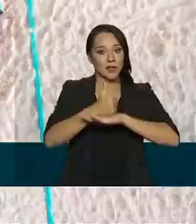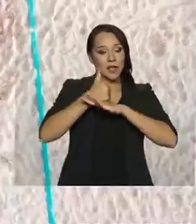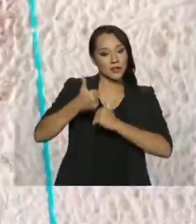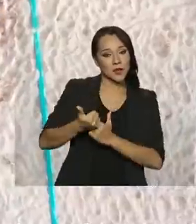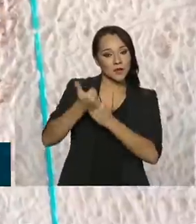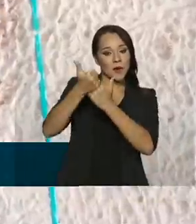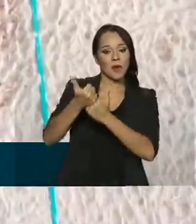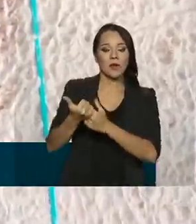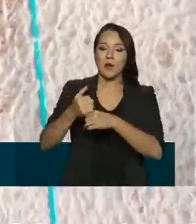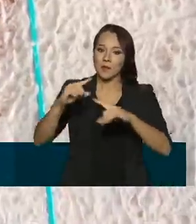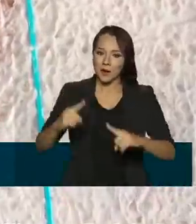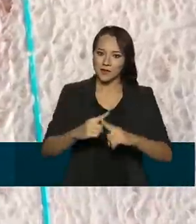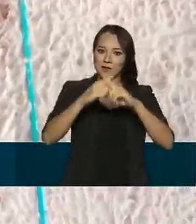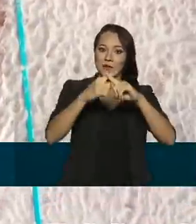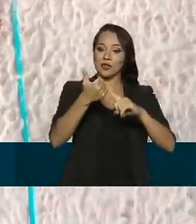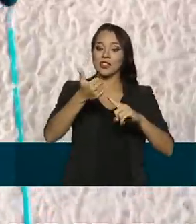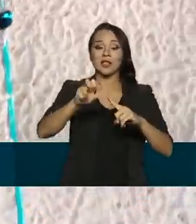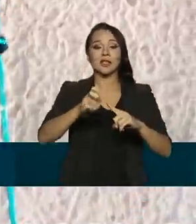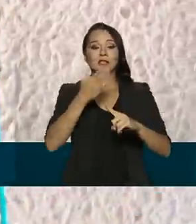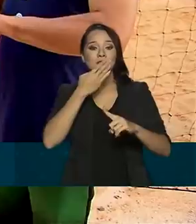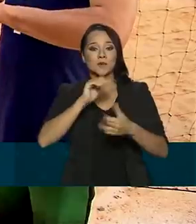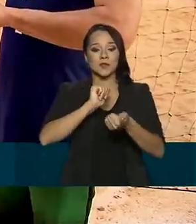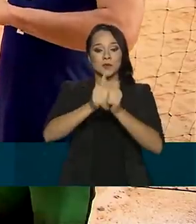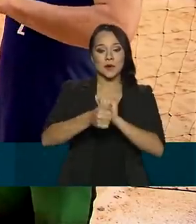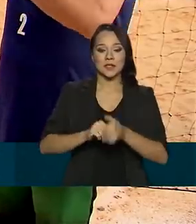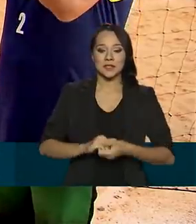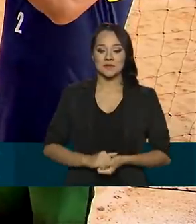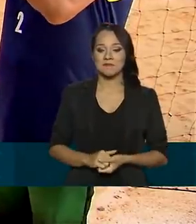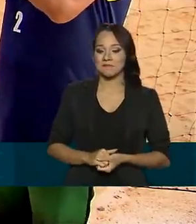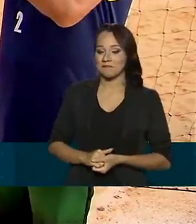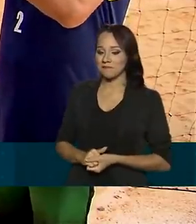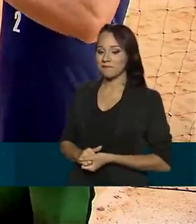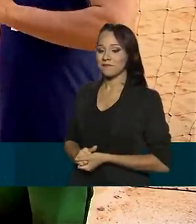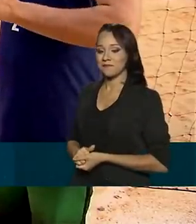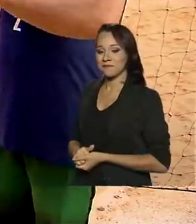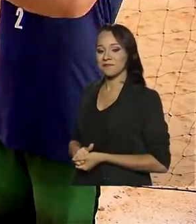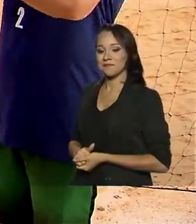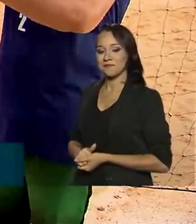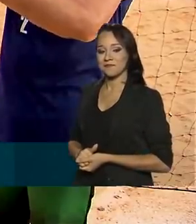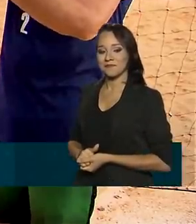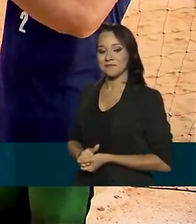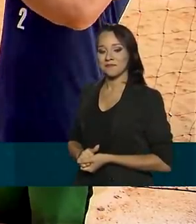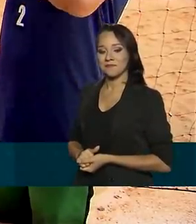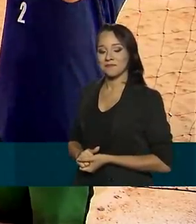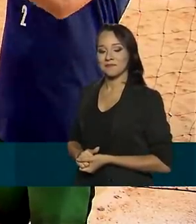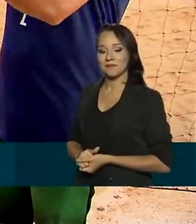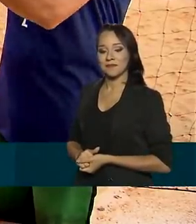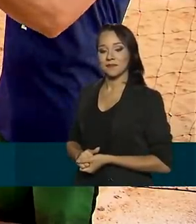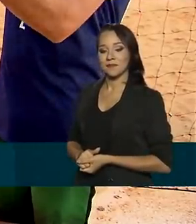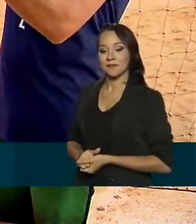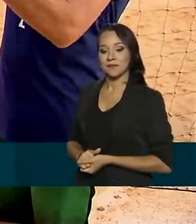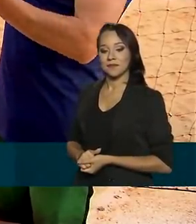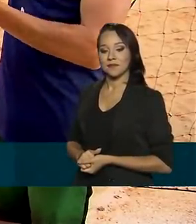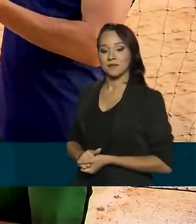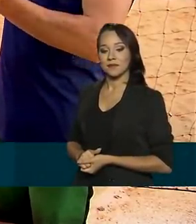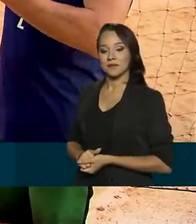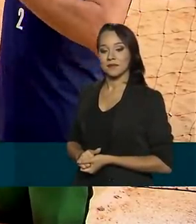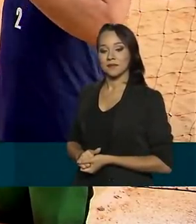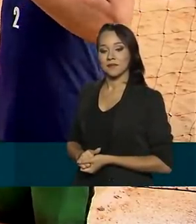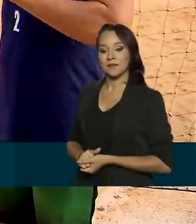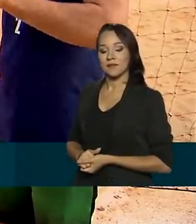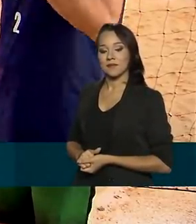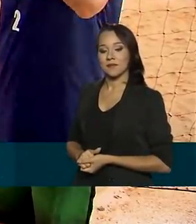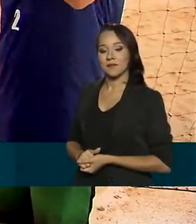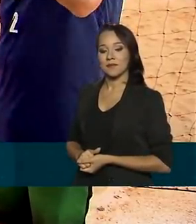apoio para a disputa de 15 modalidades. A gente tem um campeonato aqui da Federação Brasiliense, que a gente já está treinando, com o